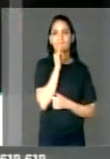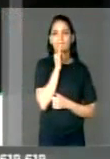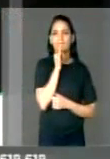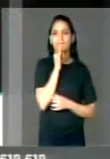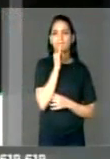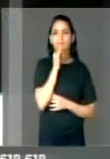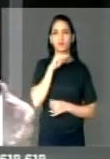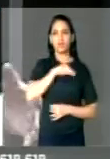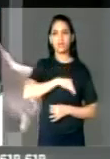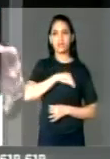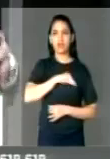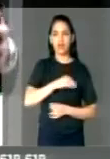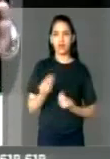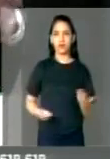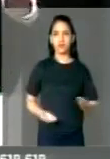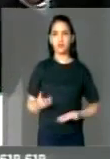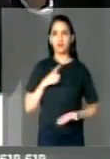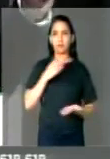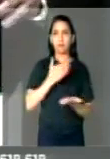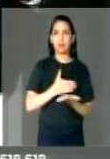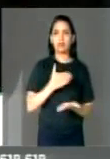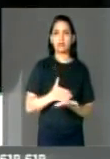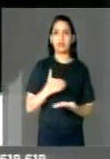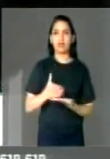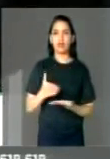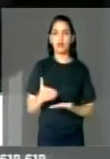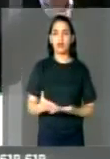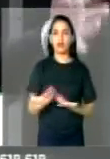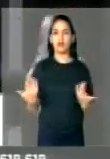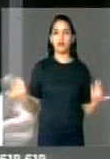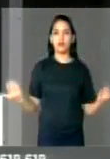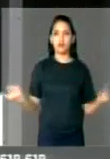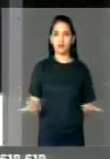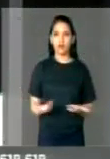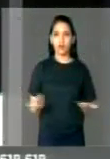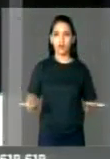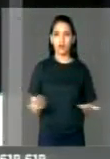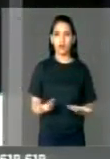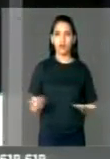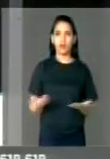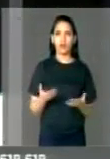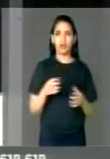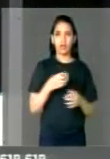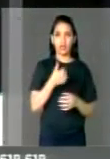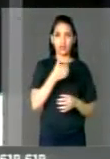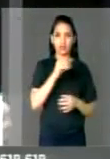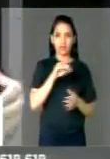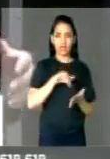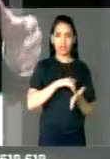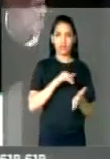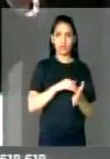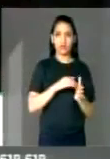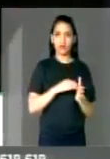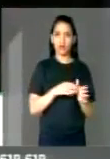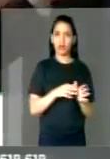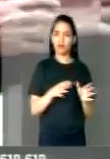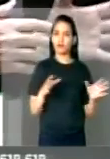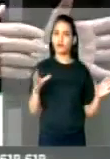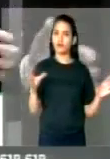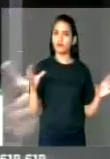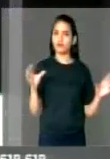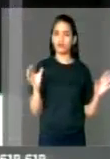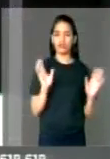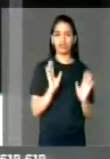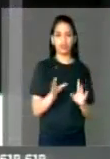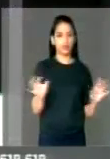parcelamento de salários de servidores. Agora o governador, depois de ter eliminado dez secretarias em janeiro do ano passado, agora